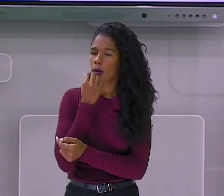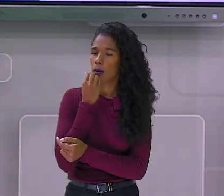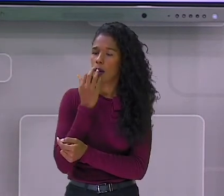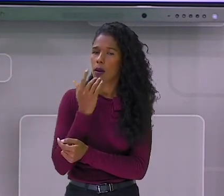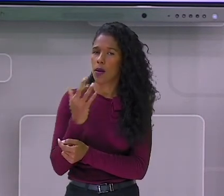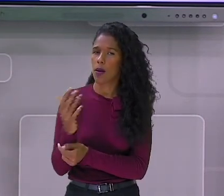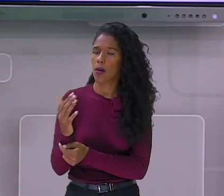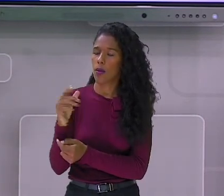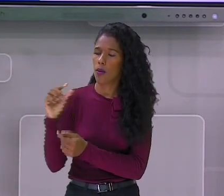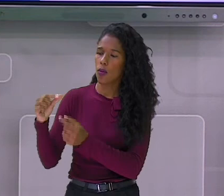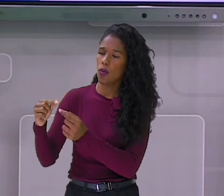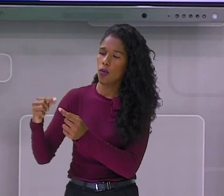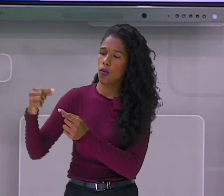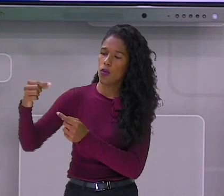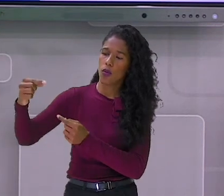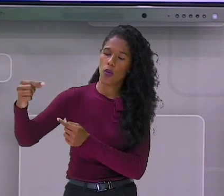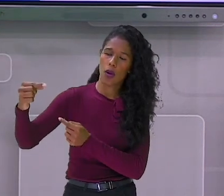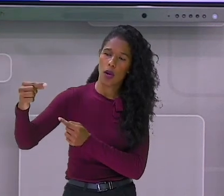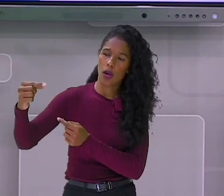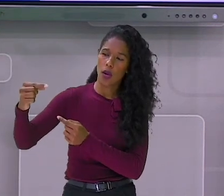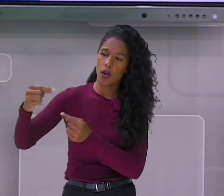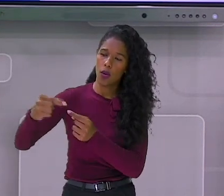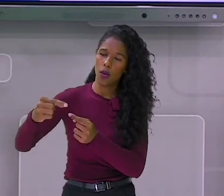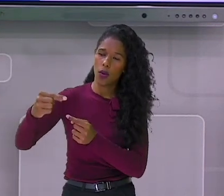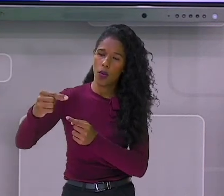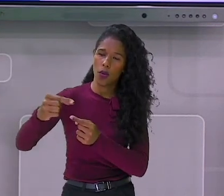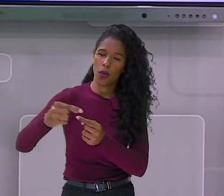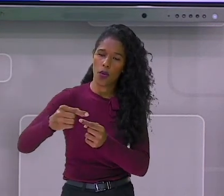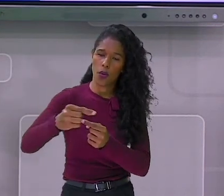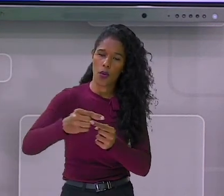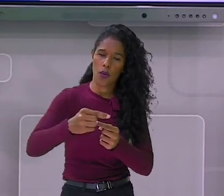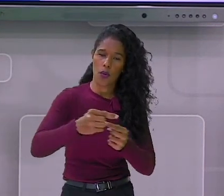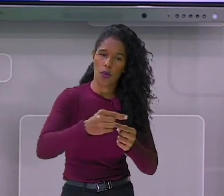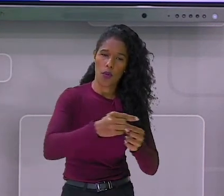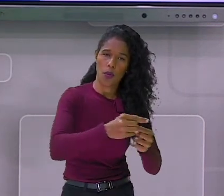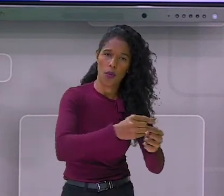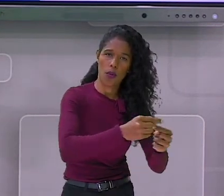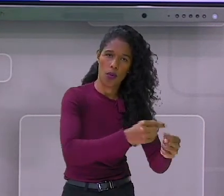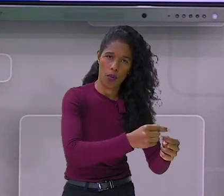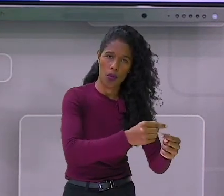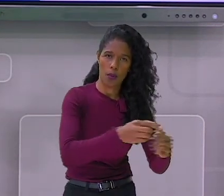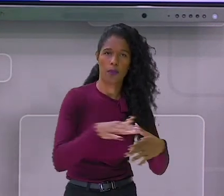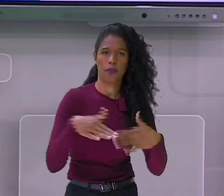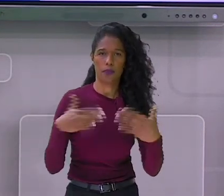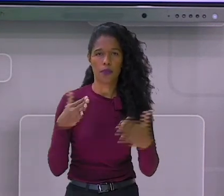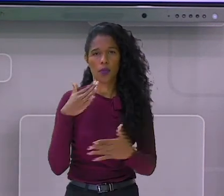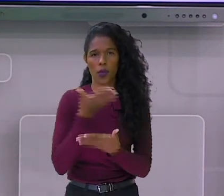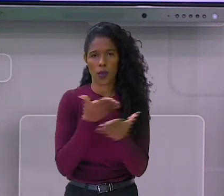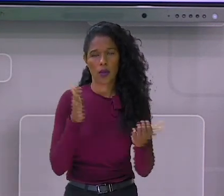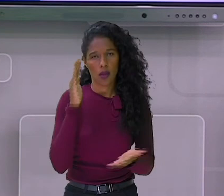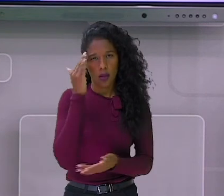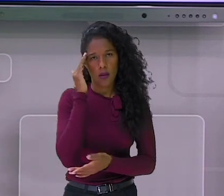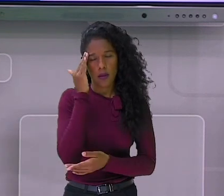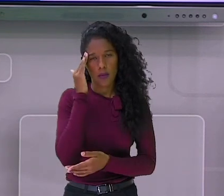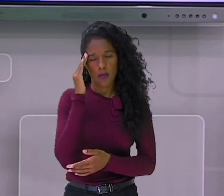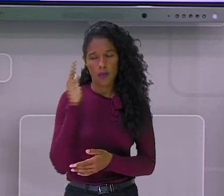primeiro. Aí você vai colocando para diminuir. Está entendendo? Aí seria